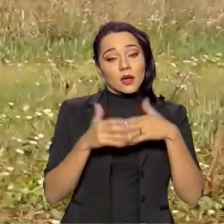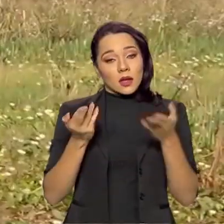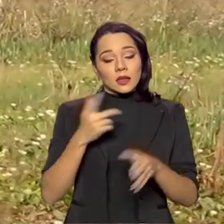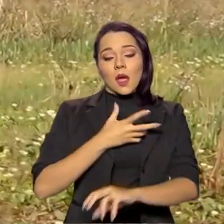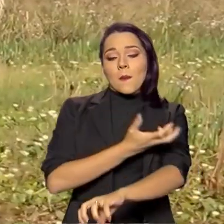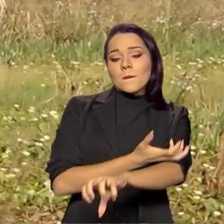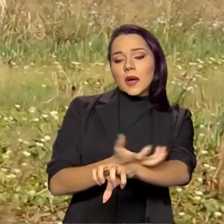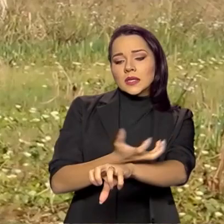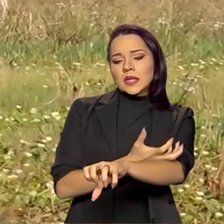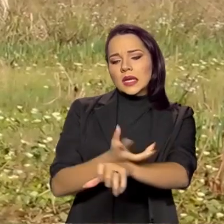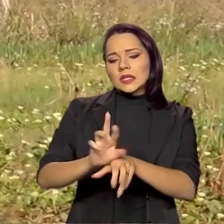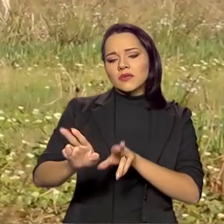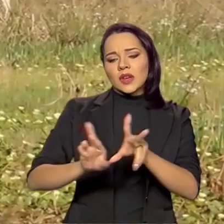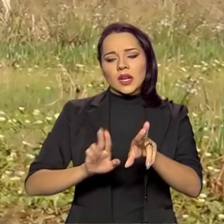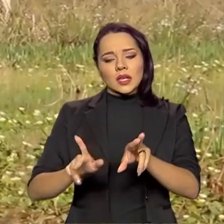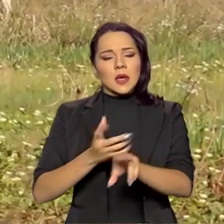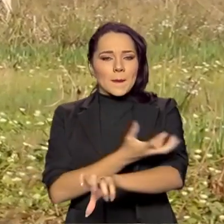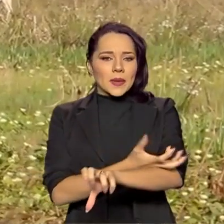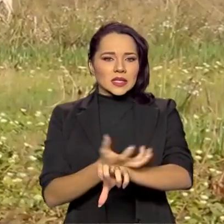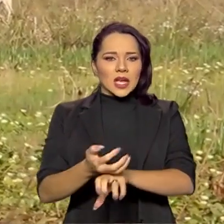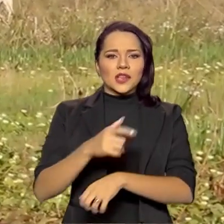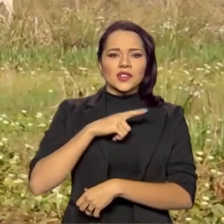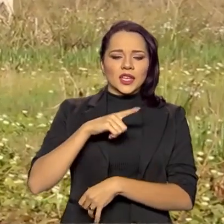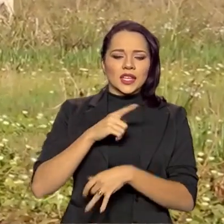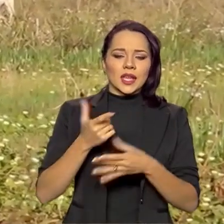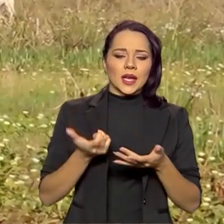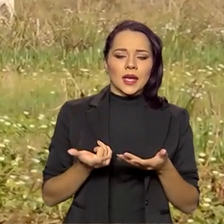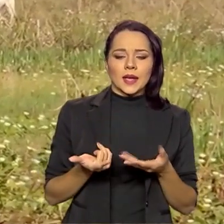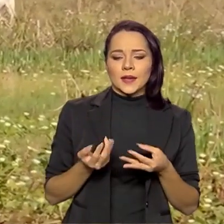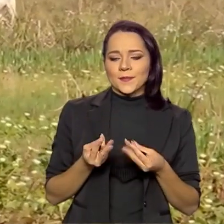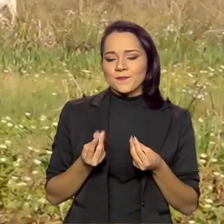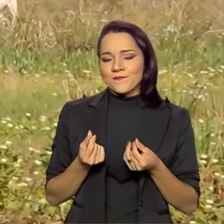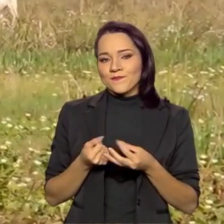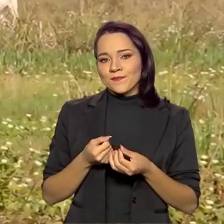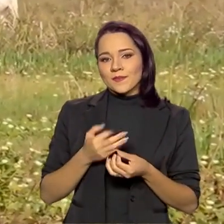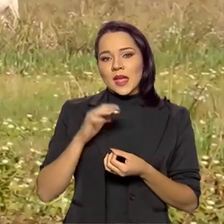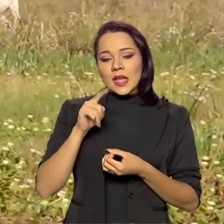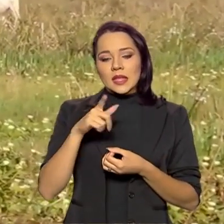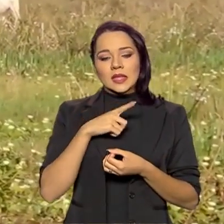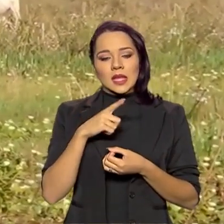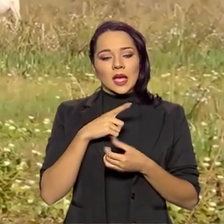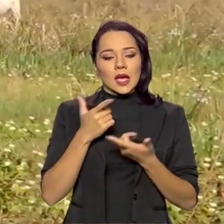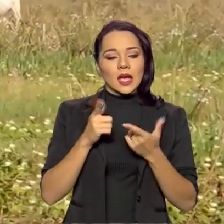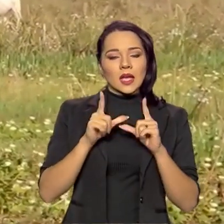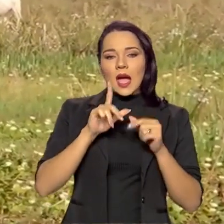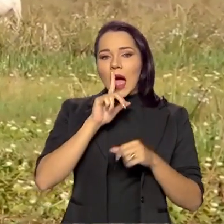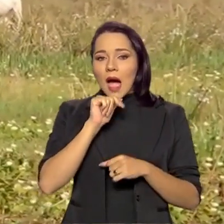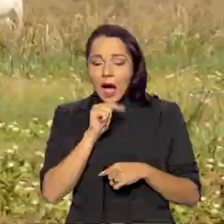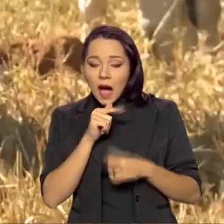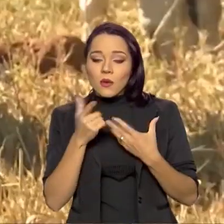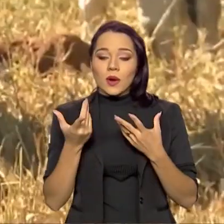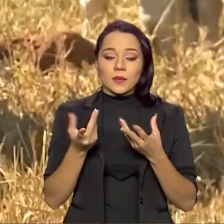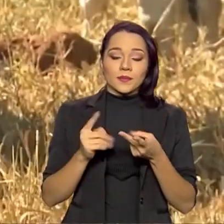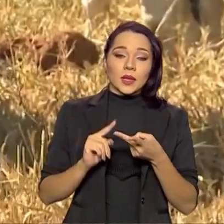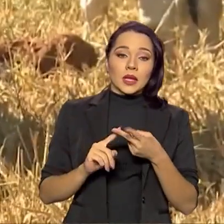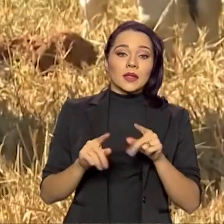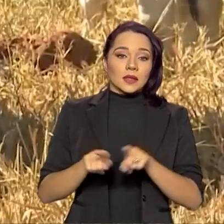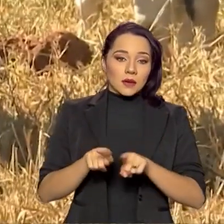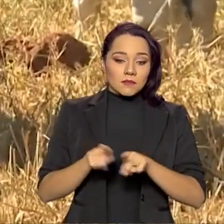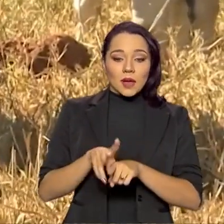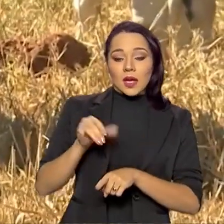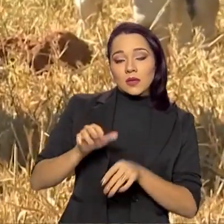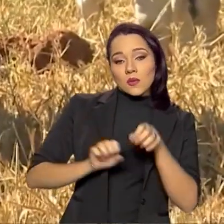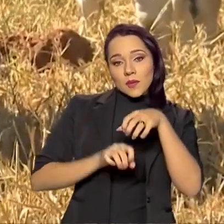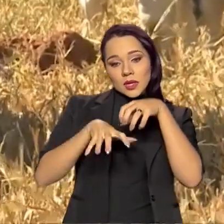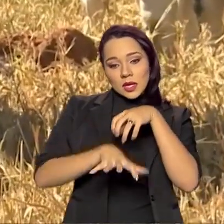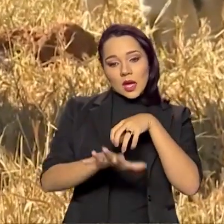pastagens que tenham principalmente tolerância ao estresse hídrico e também, no caso do